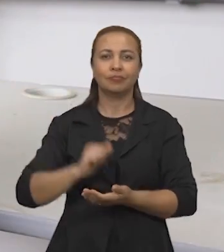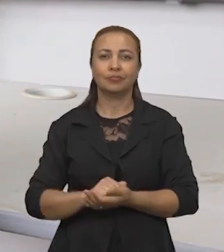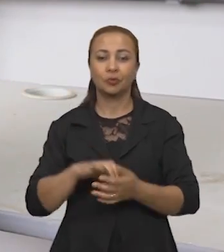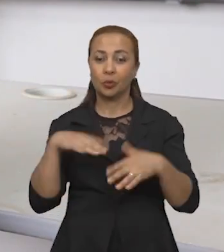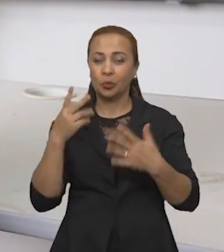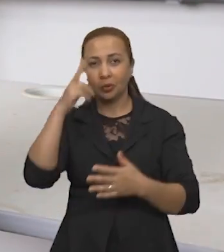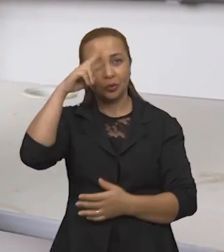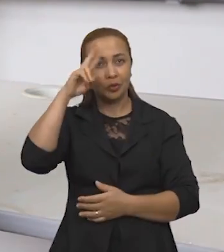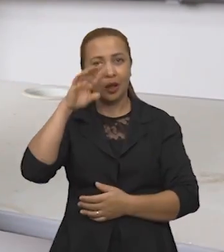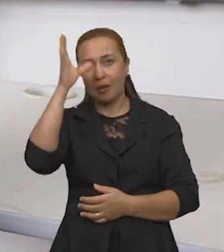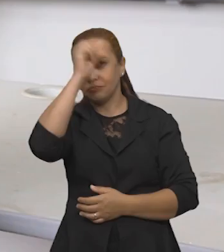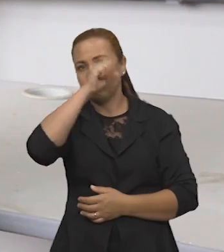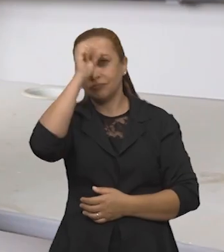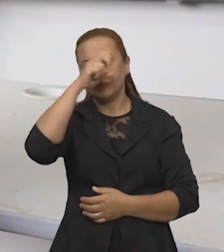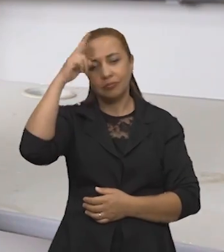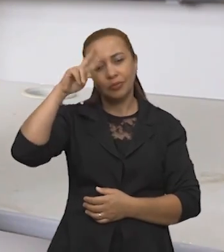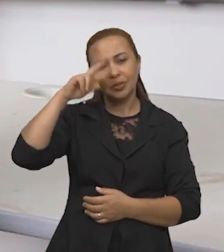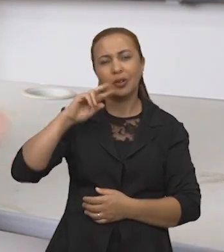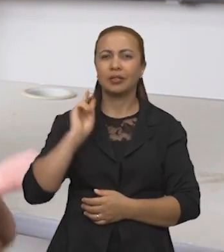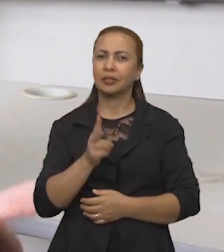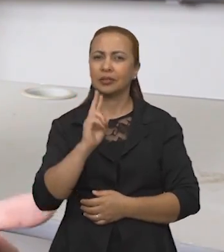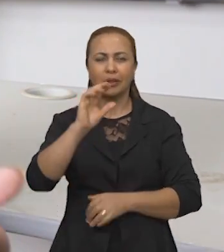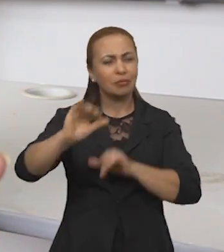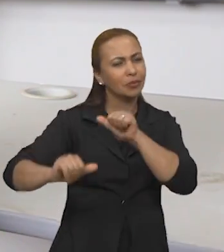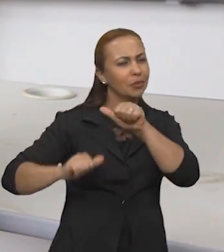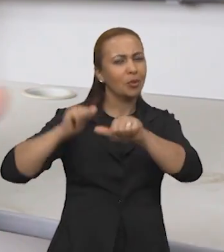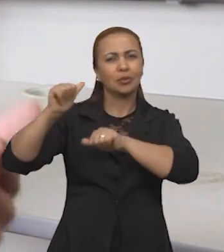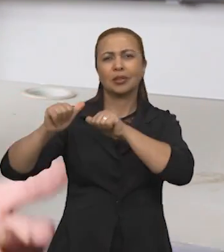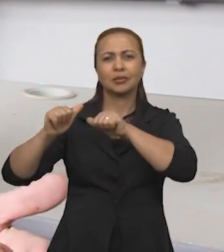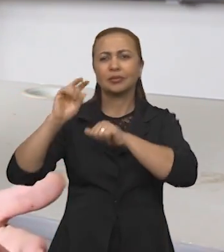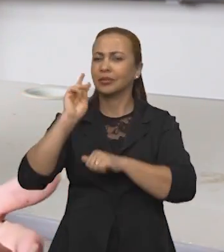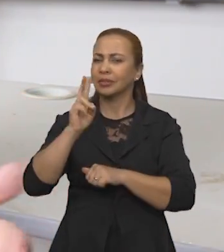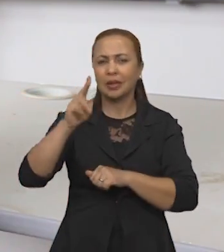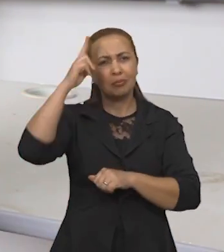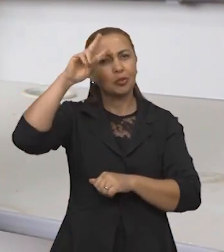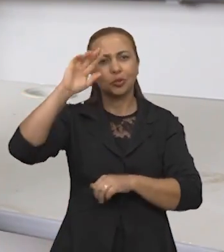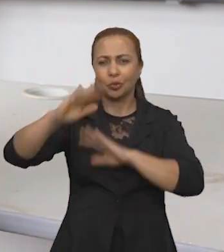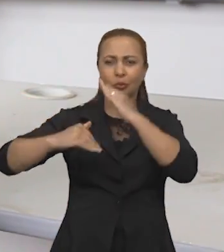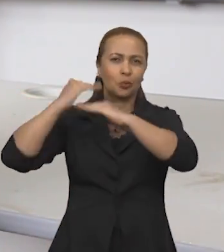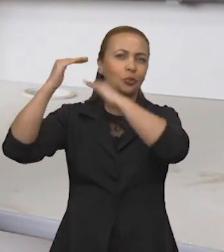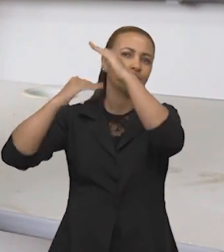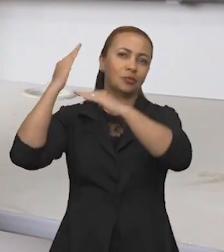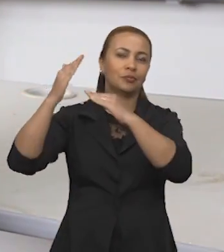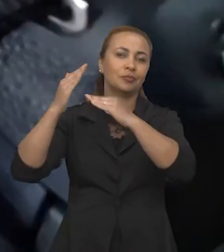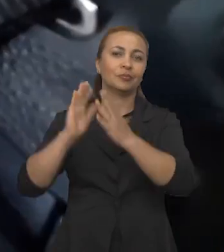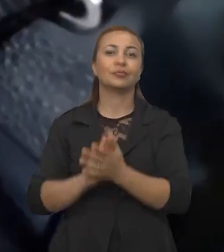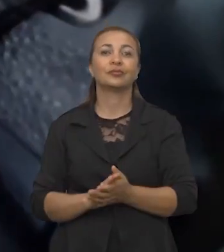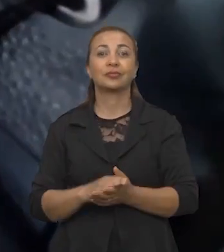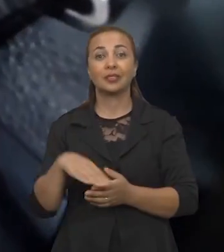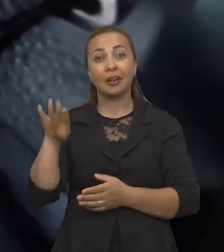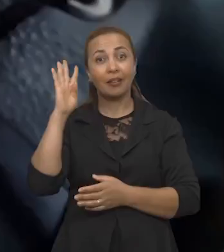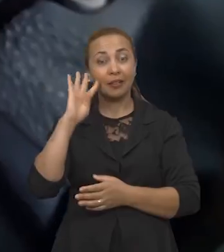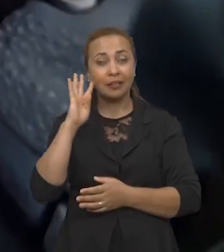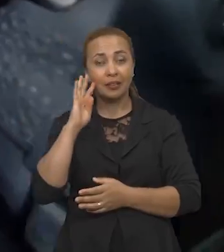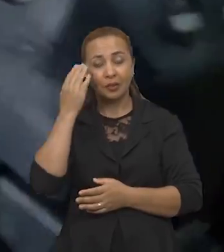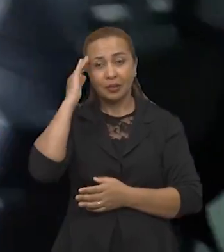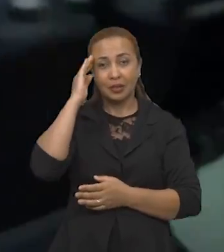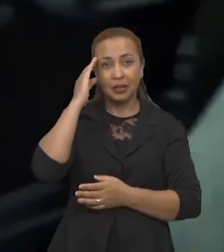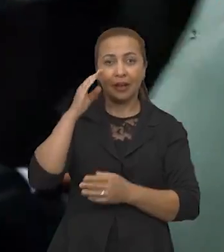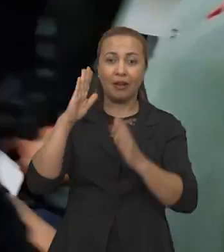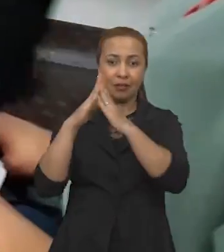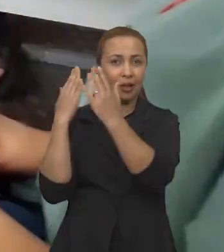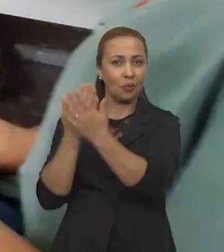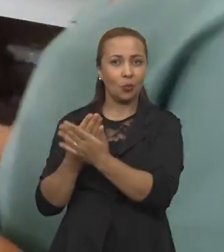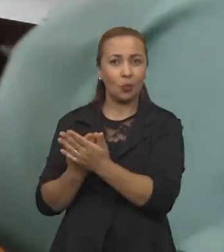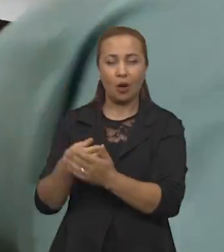Enquanto historiadora, a gente aprende que a história está sempre em transformação, ela nunca é fixa, né, e é muito curioso que, na